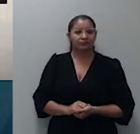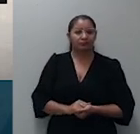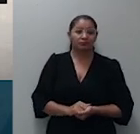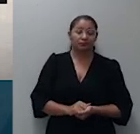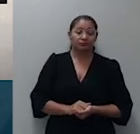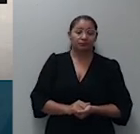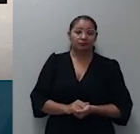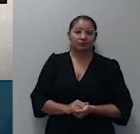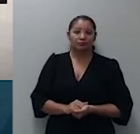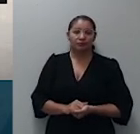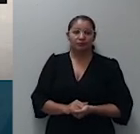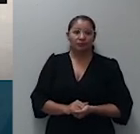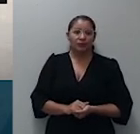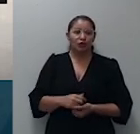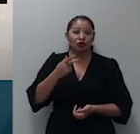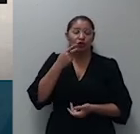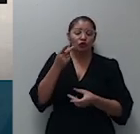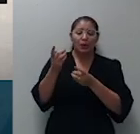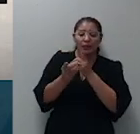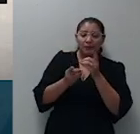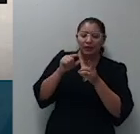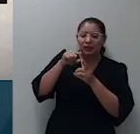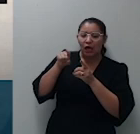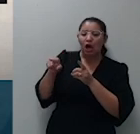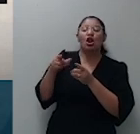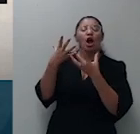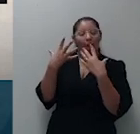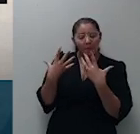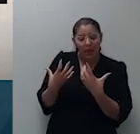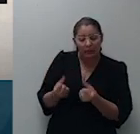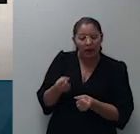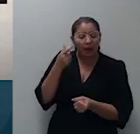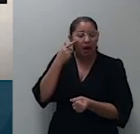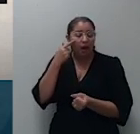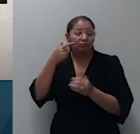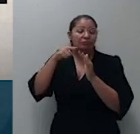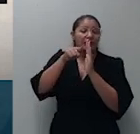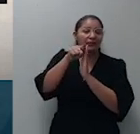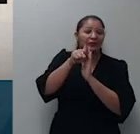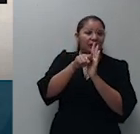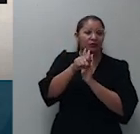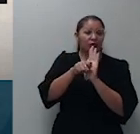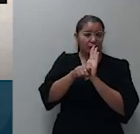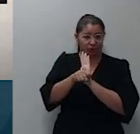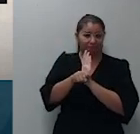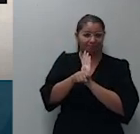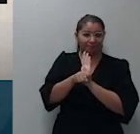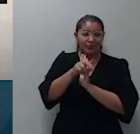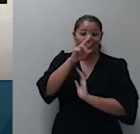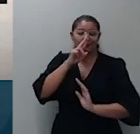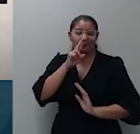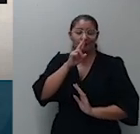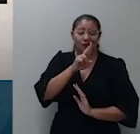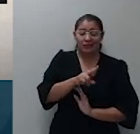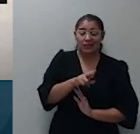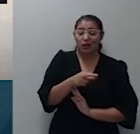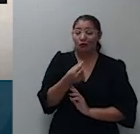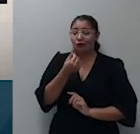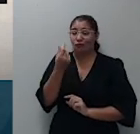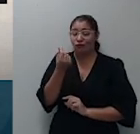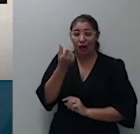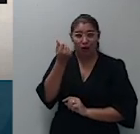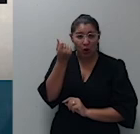discussão singe-se aos critérios adotados pela perícia em liquidação de sentença visando apurar o valor devido a título de indenização